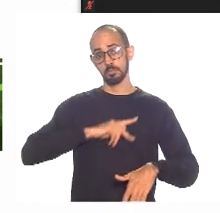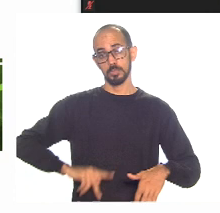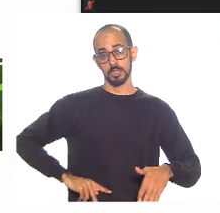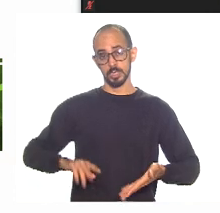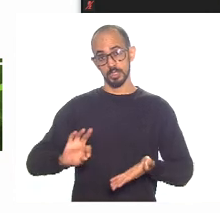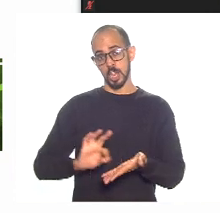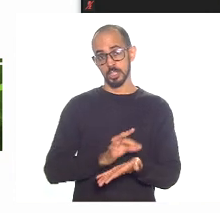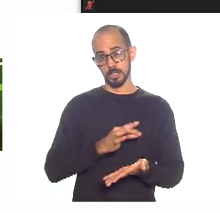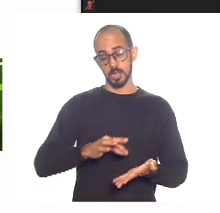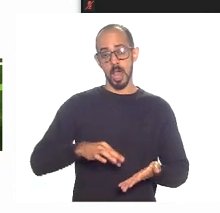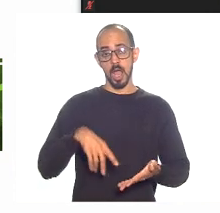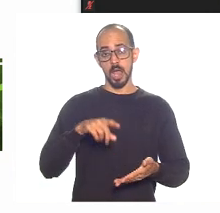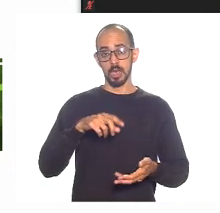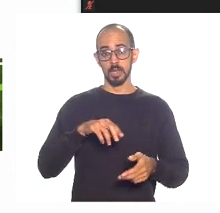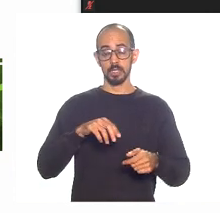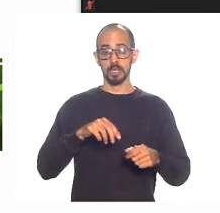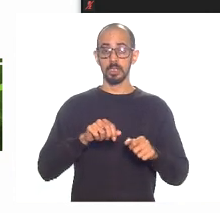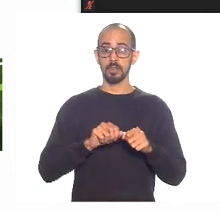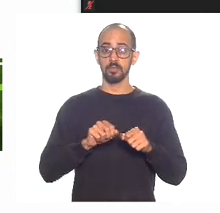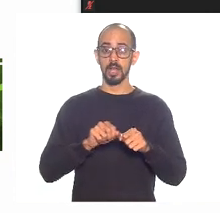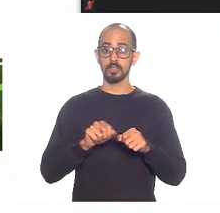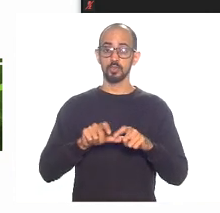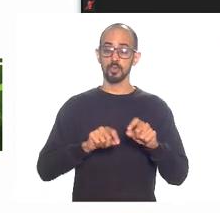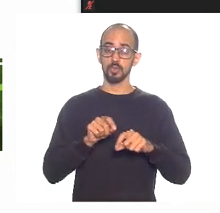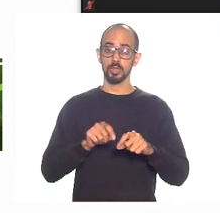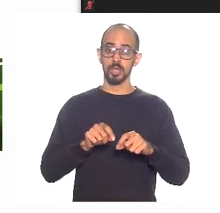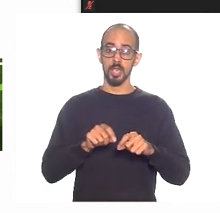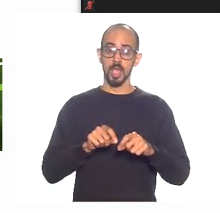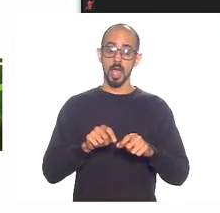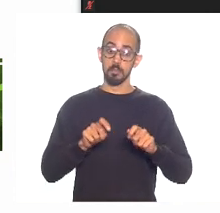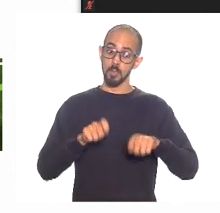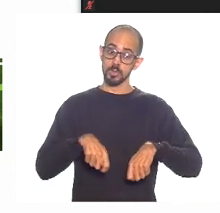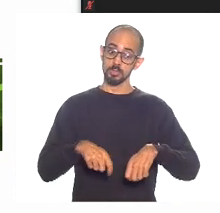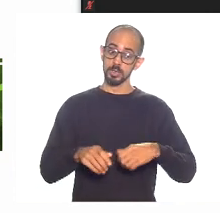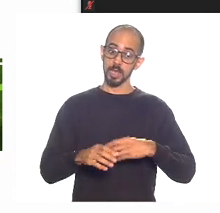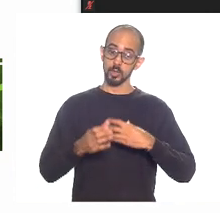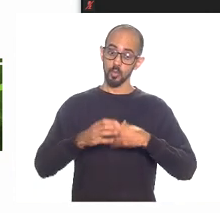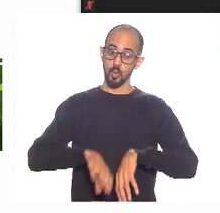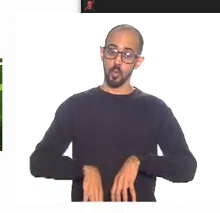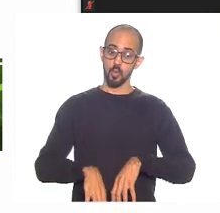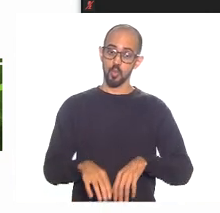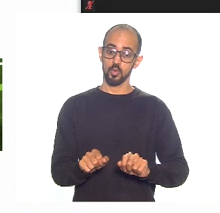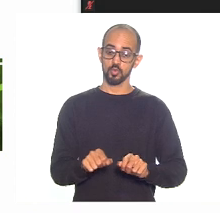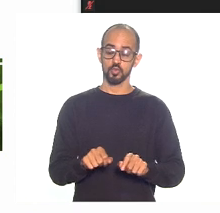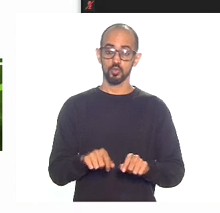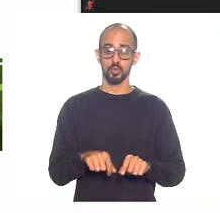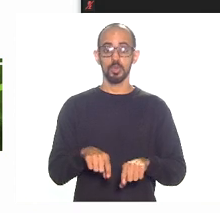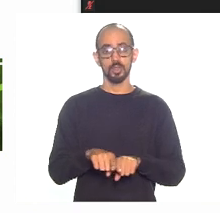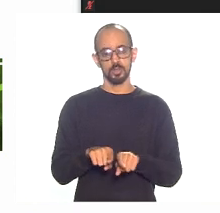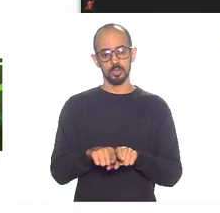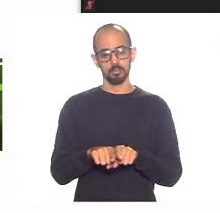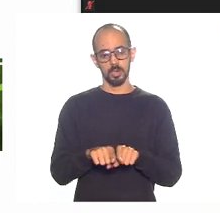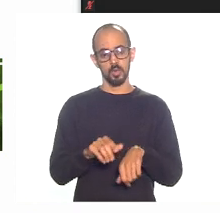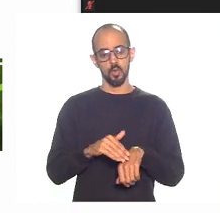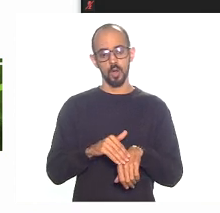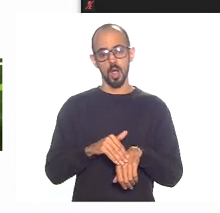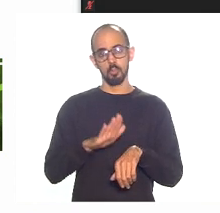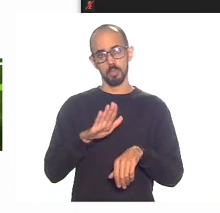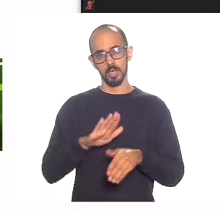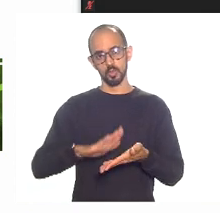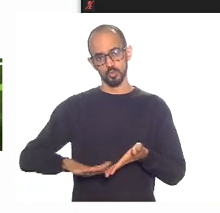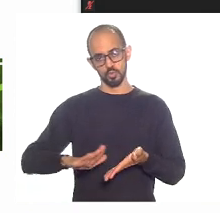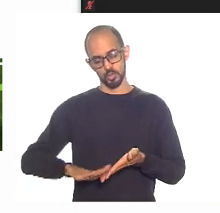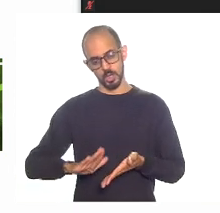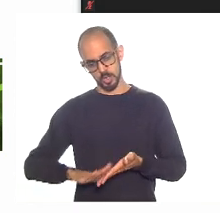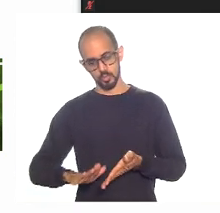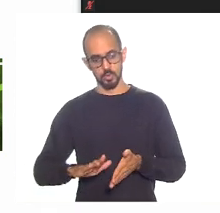e que ele abre a possibilidade de concurso público e de organização de planos de carreira, inclusive com aumento de gasto, né? E aí,